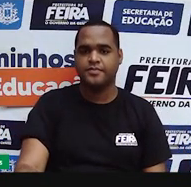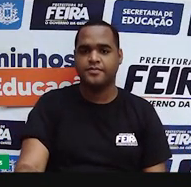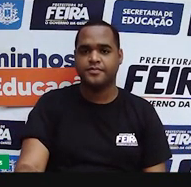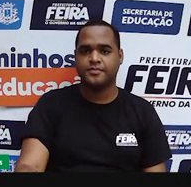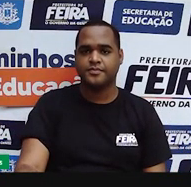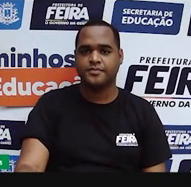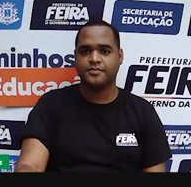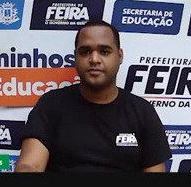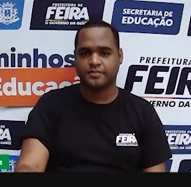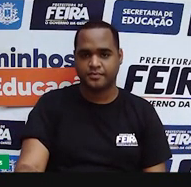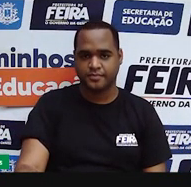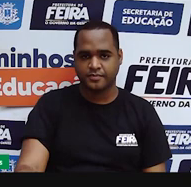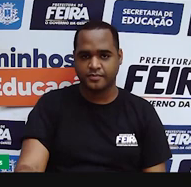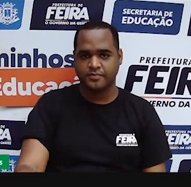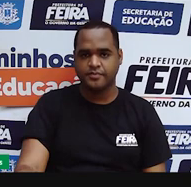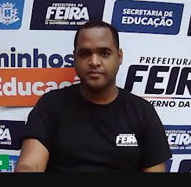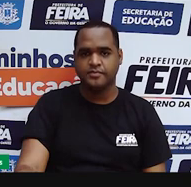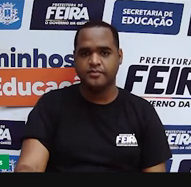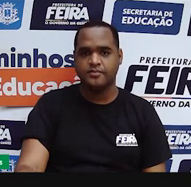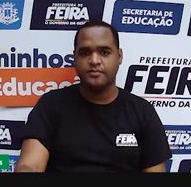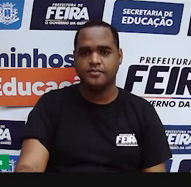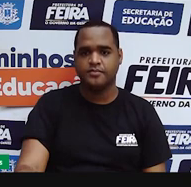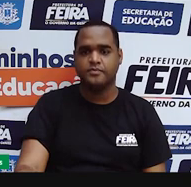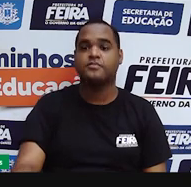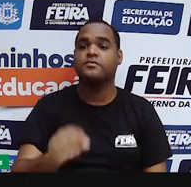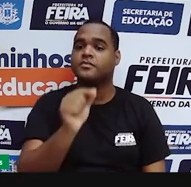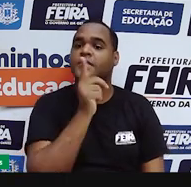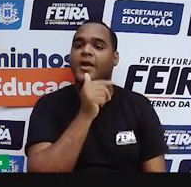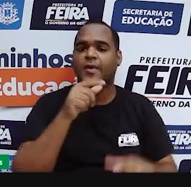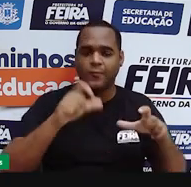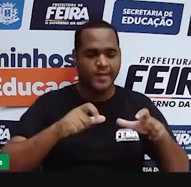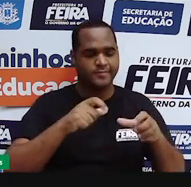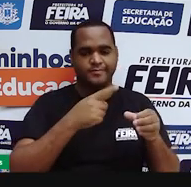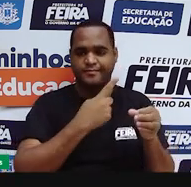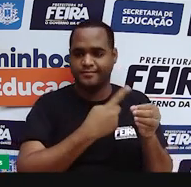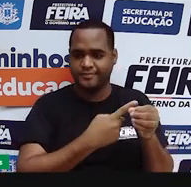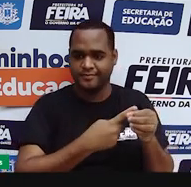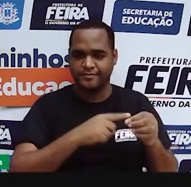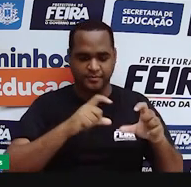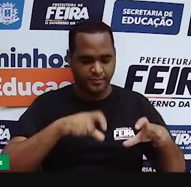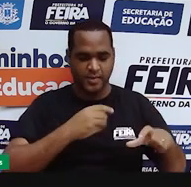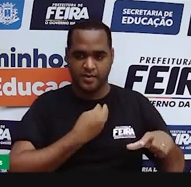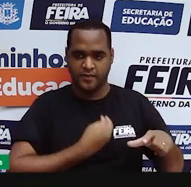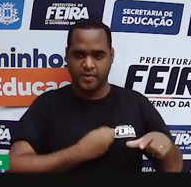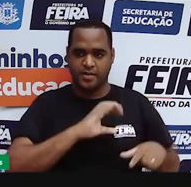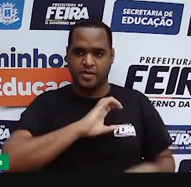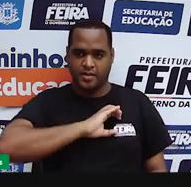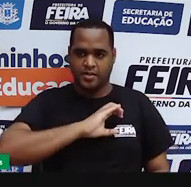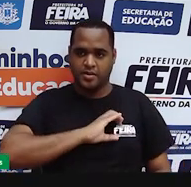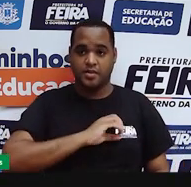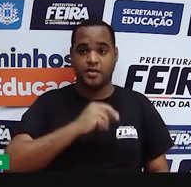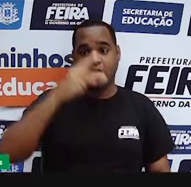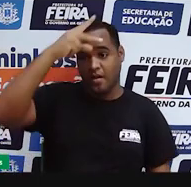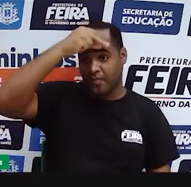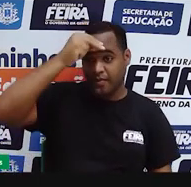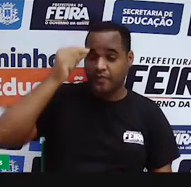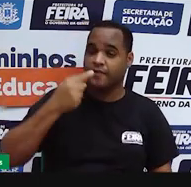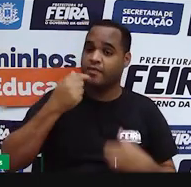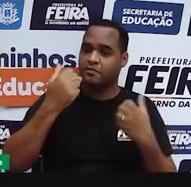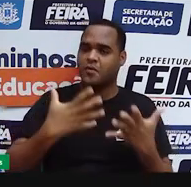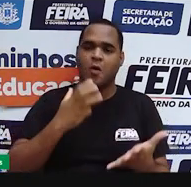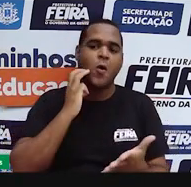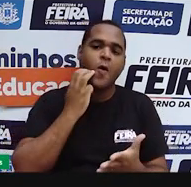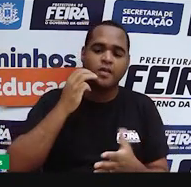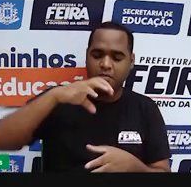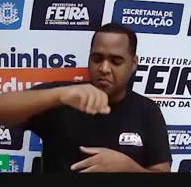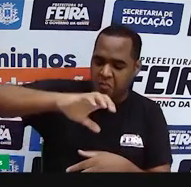aqui. Água de cidade no Canadá fica rosa e assusta moradores. A prefeitura informou que o rosado era efeito de um